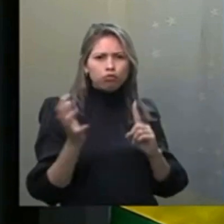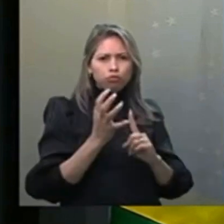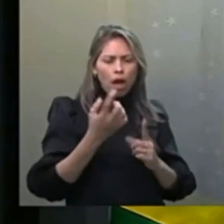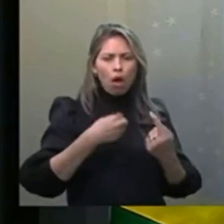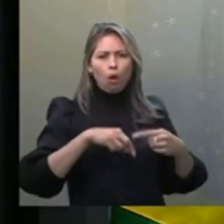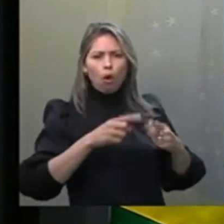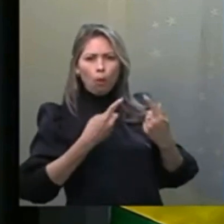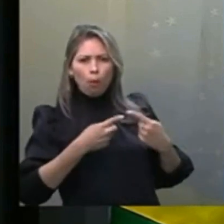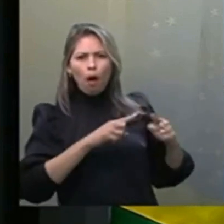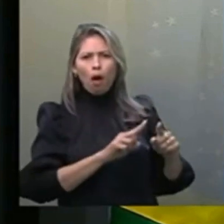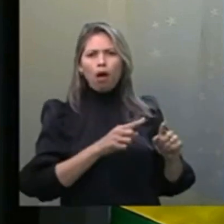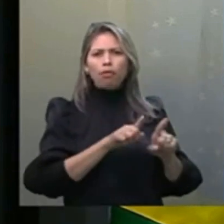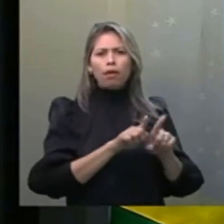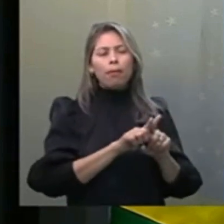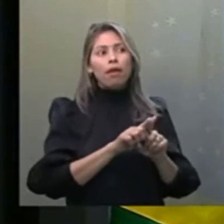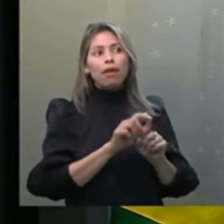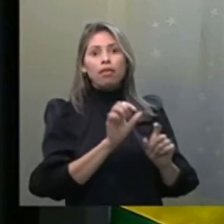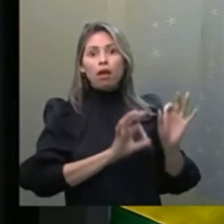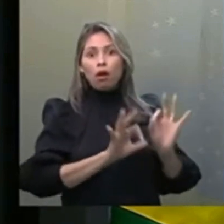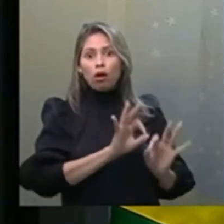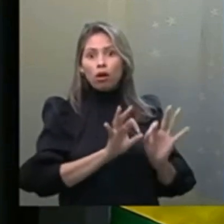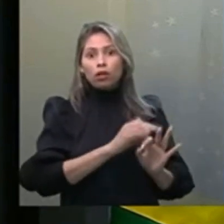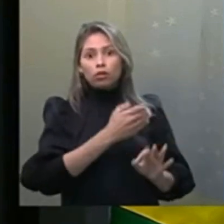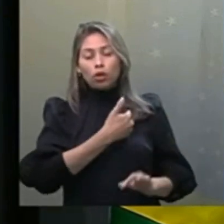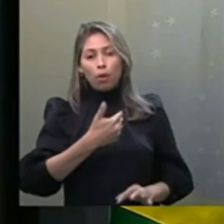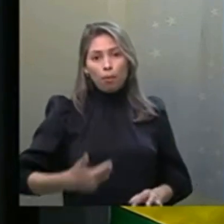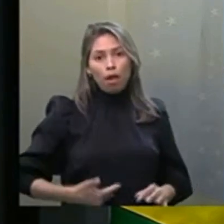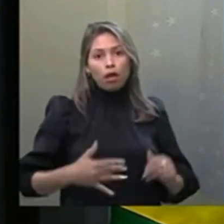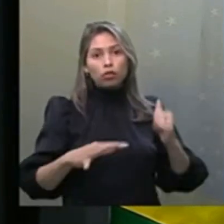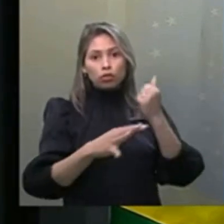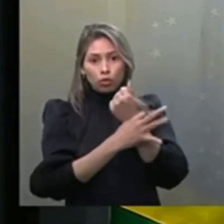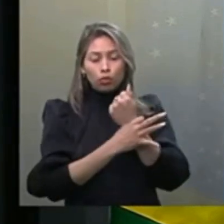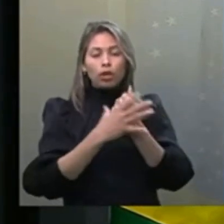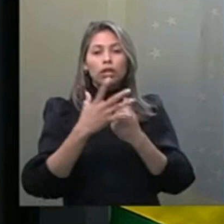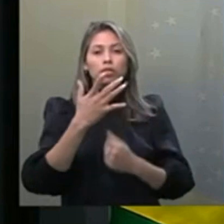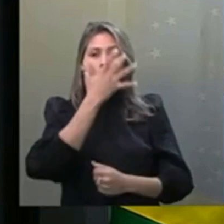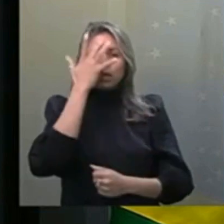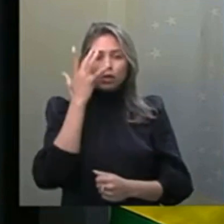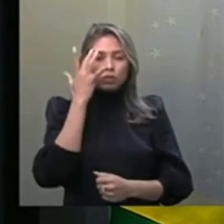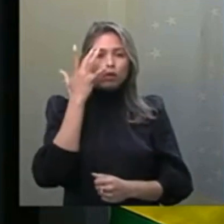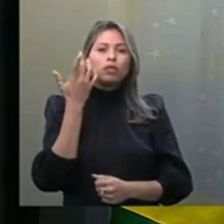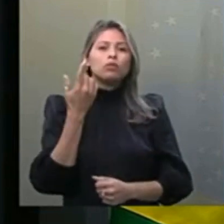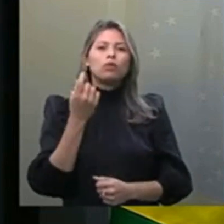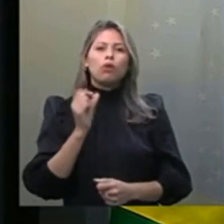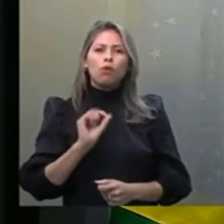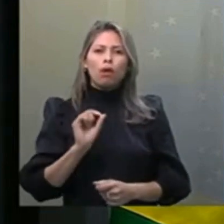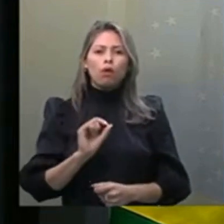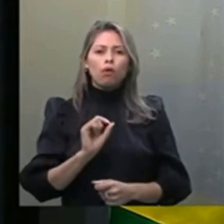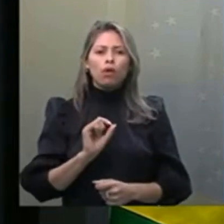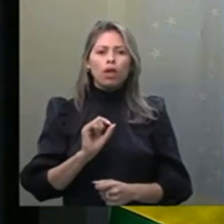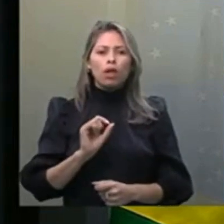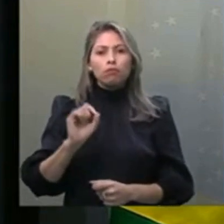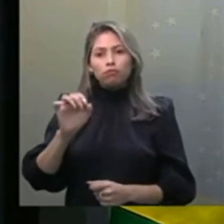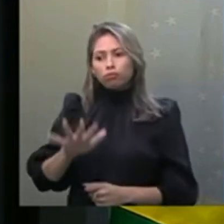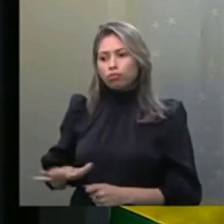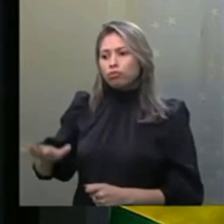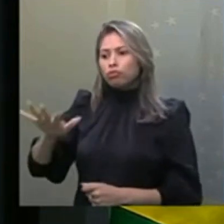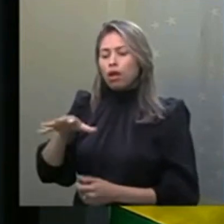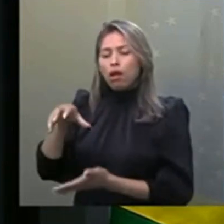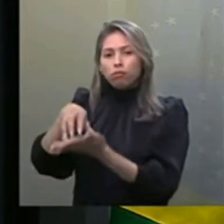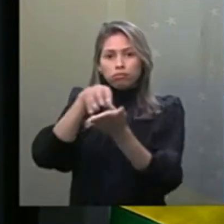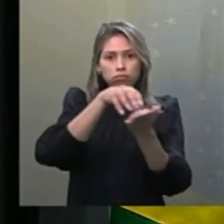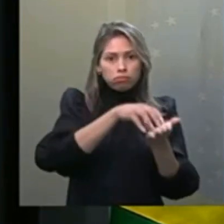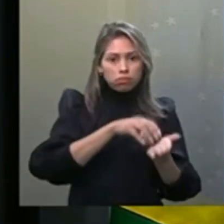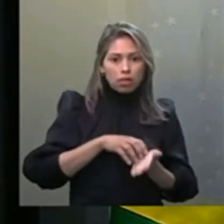ordem pública, da segurança das pessoas e também do patrimônio. Tramita nessa Casa,